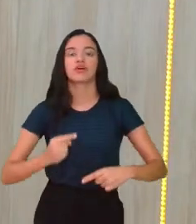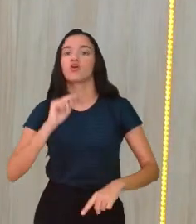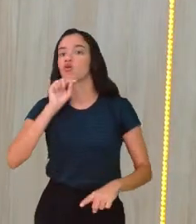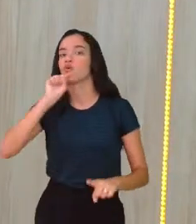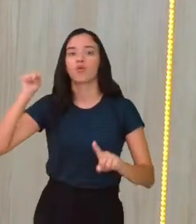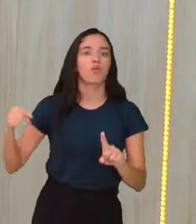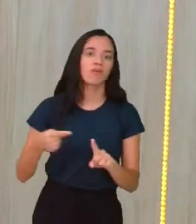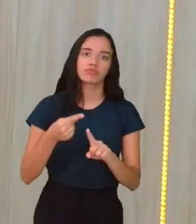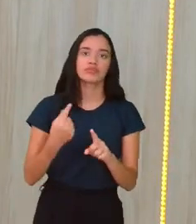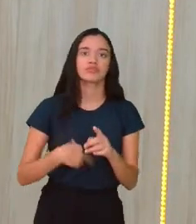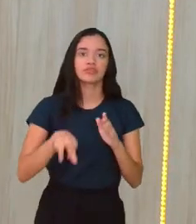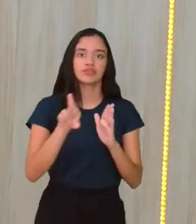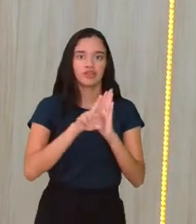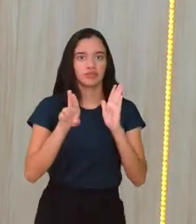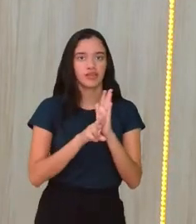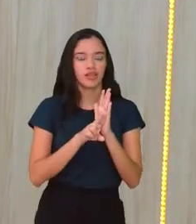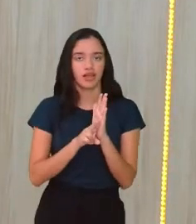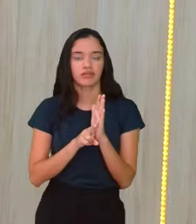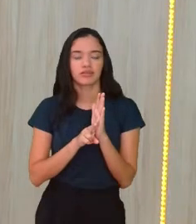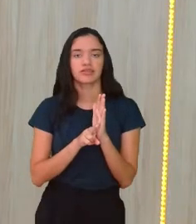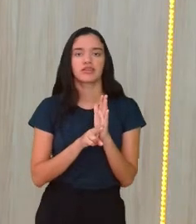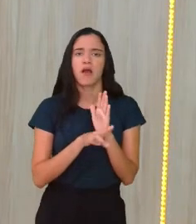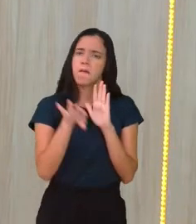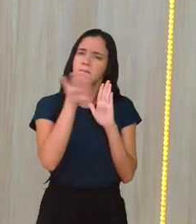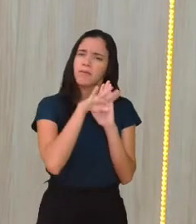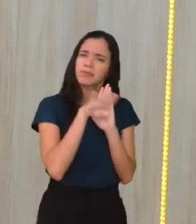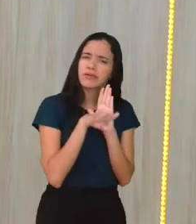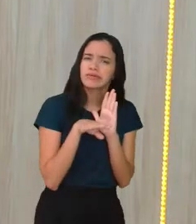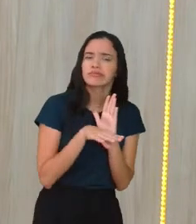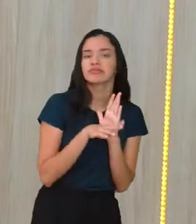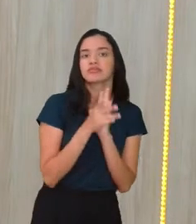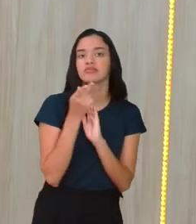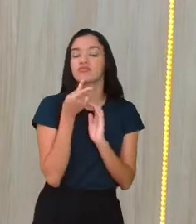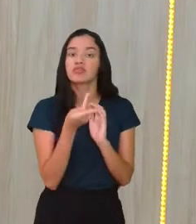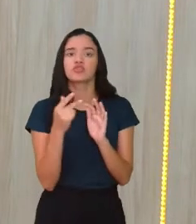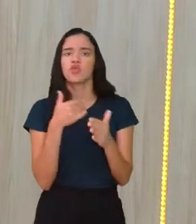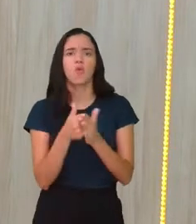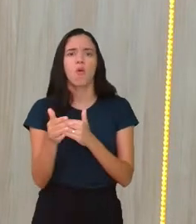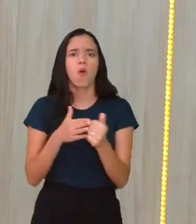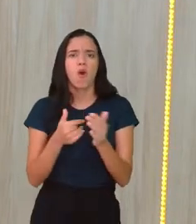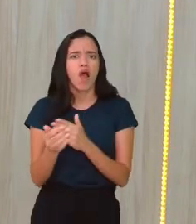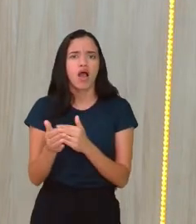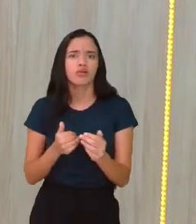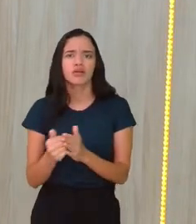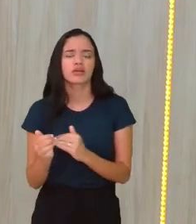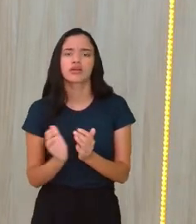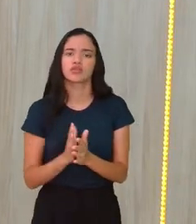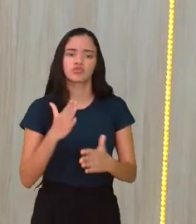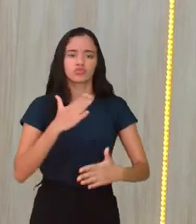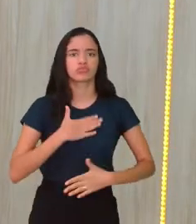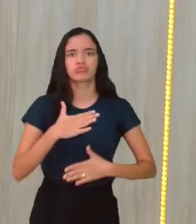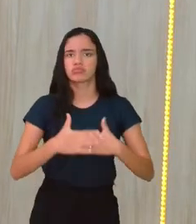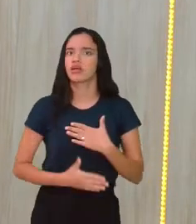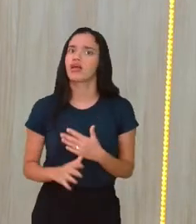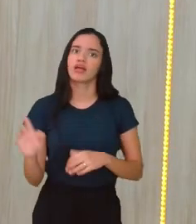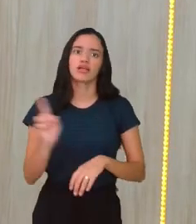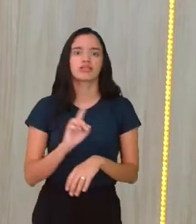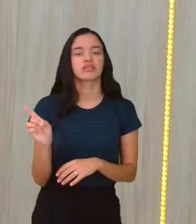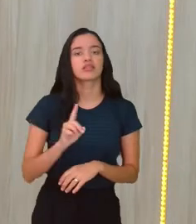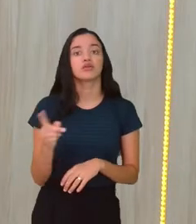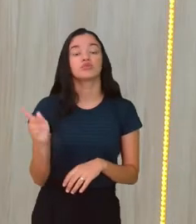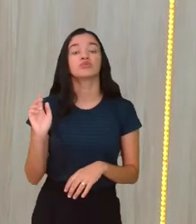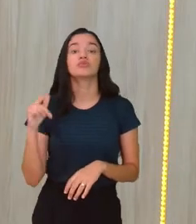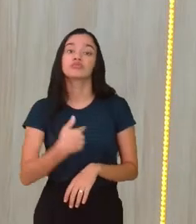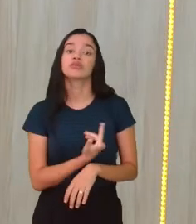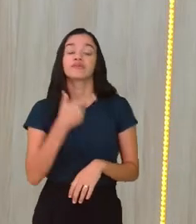objetivos e regras bem definidos, a gente não está falando aí de qualquer ato do nosso corpo. Nós estamos falando